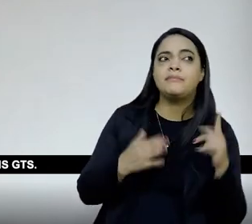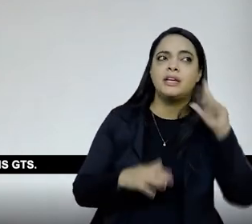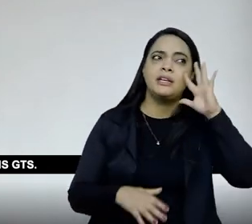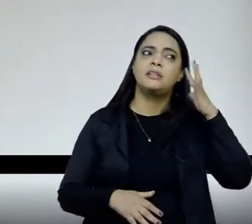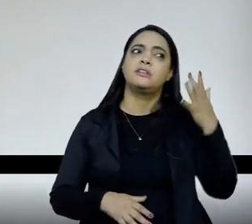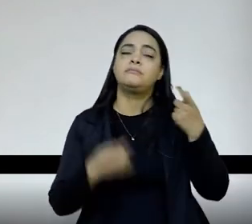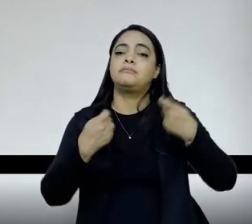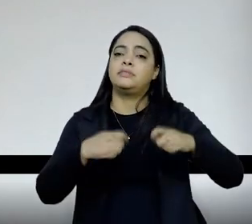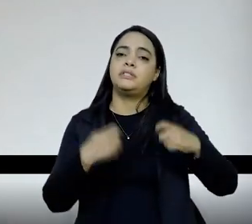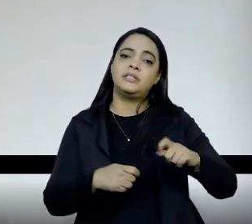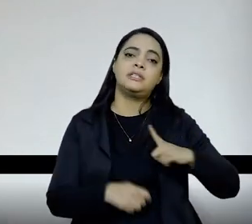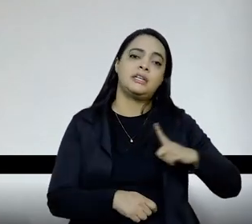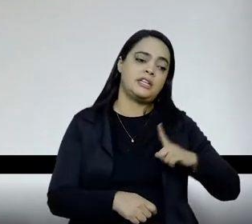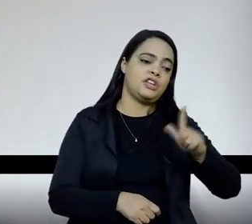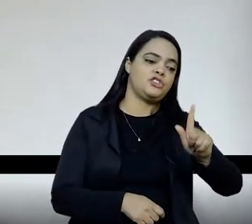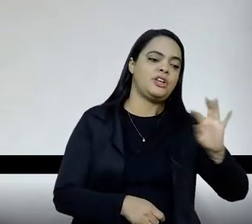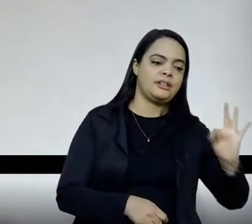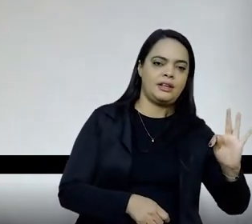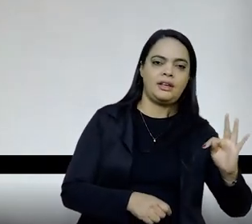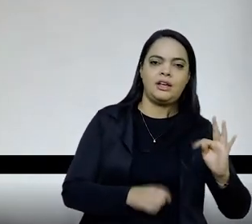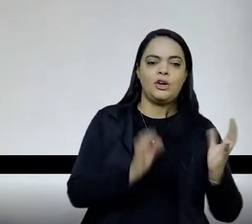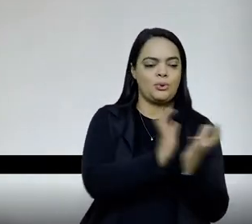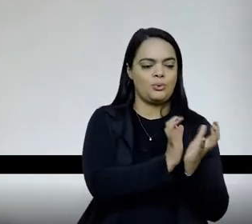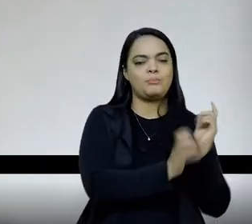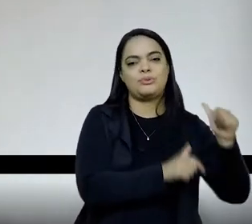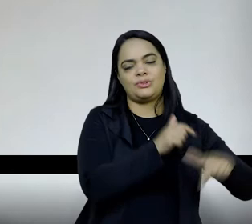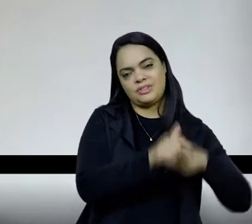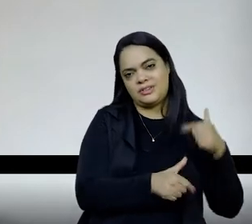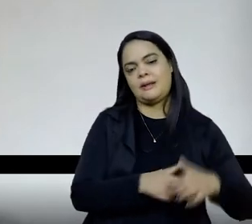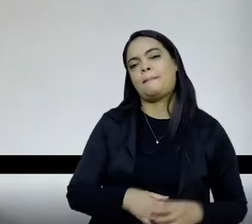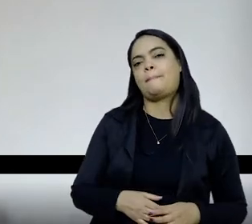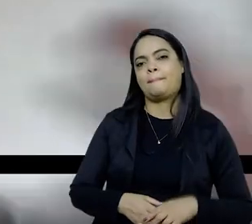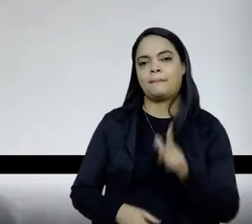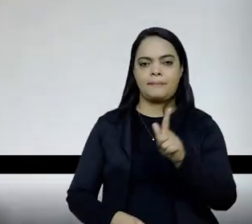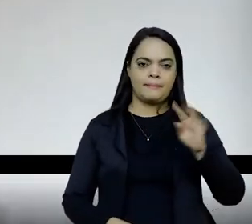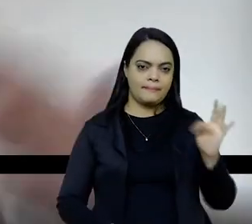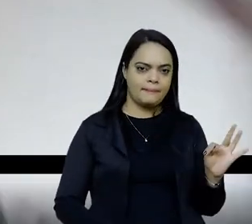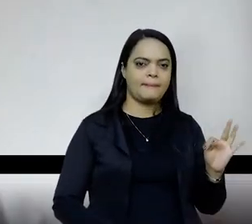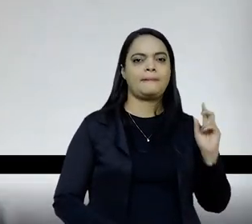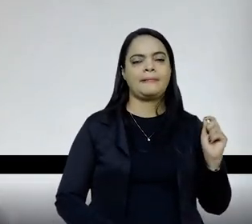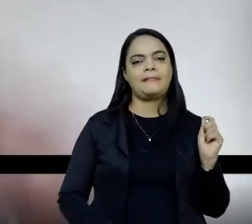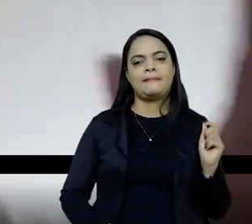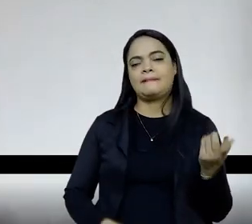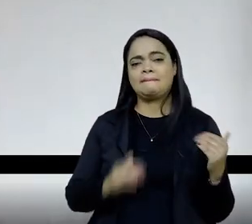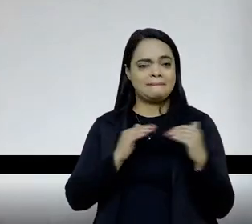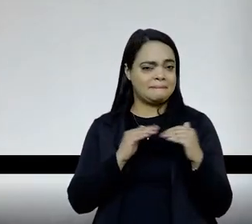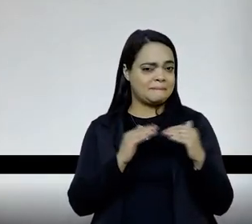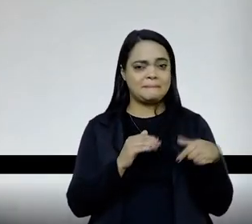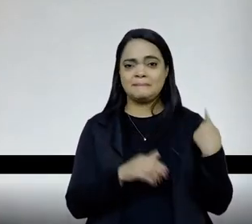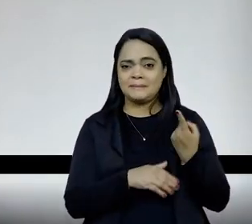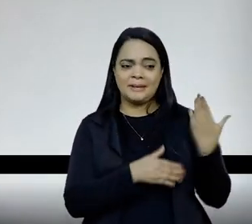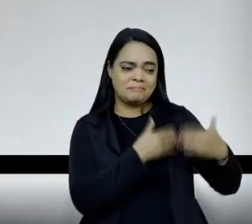GTs, veja, o próprio nome GT tem a ver com as trajetórias nossas, assim, grupos de trabalho, etc., e aí foi,